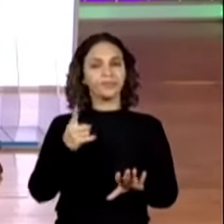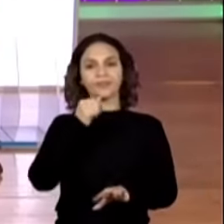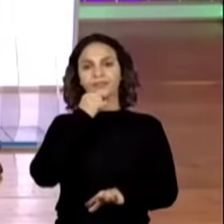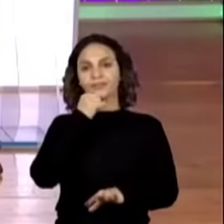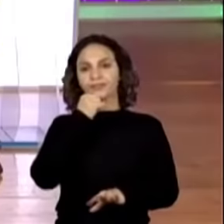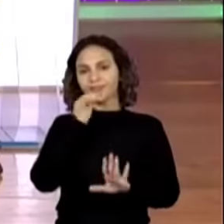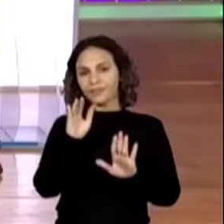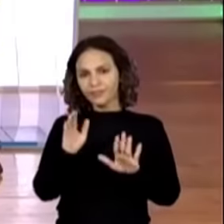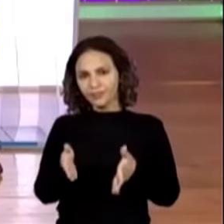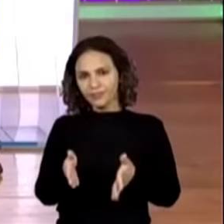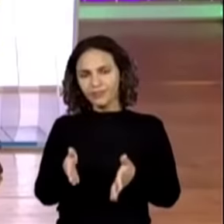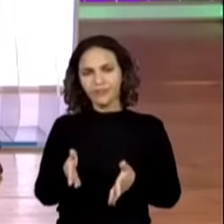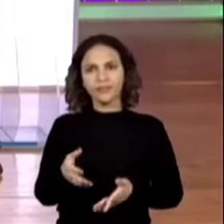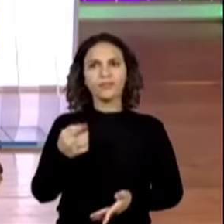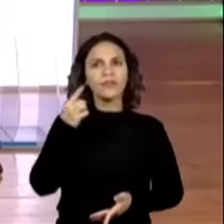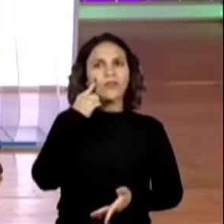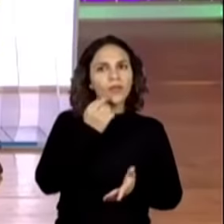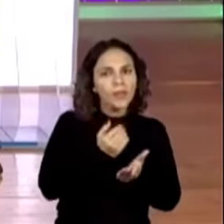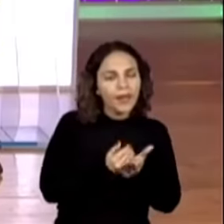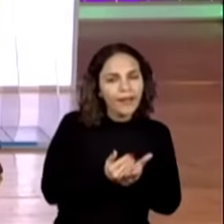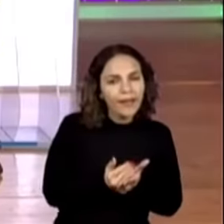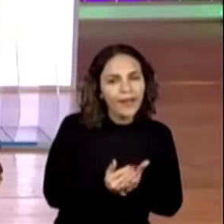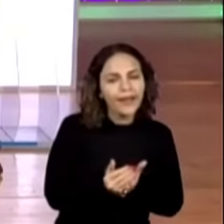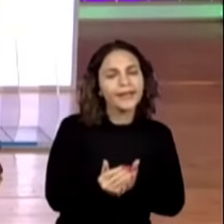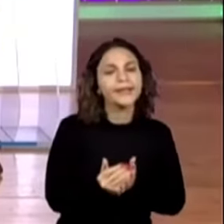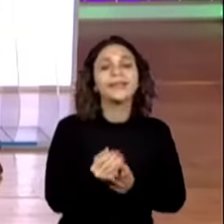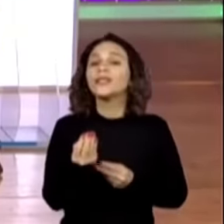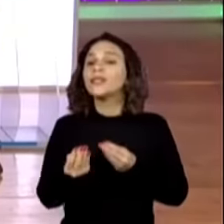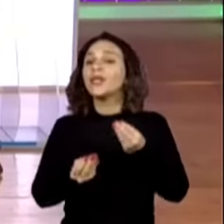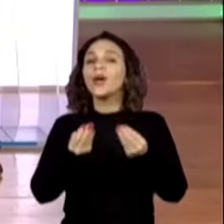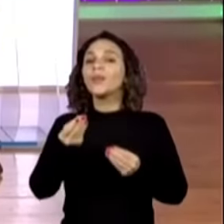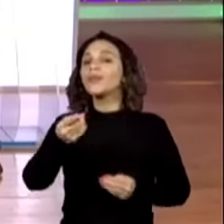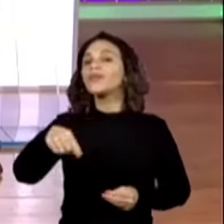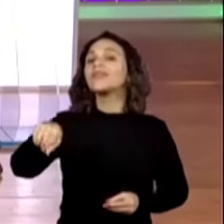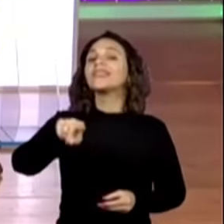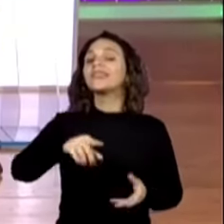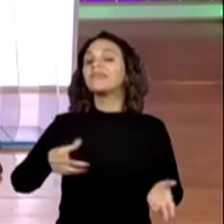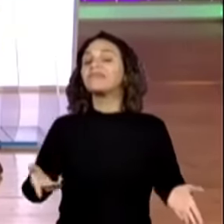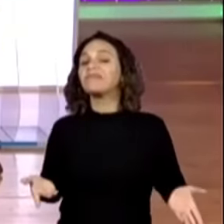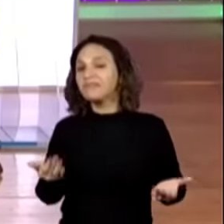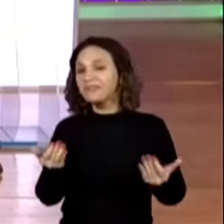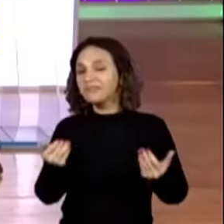exemplo aqui. Então, a gente tá começando. Vamos ver como vocês trabalham mais.